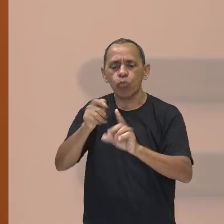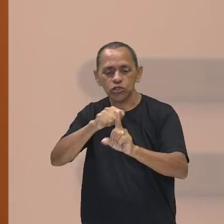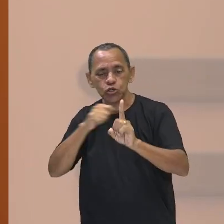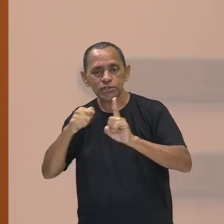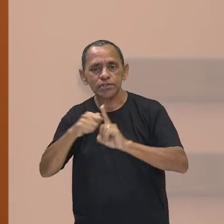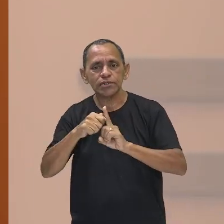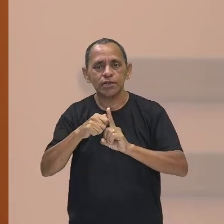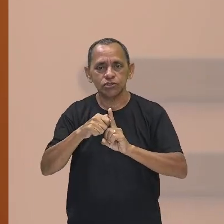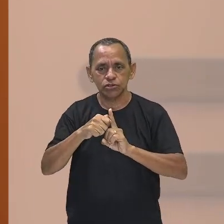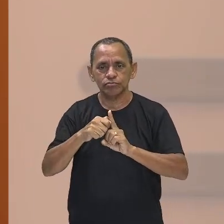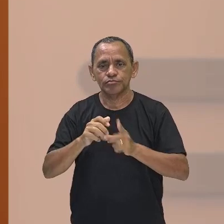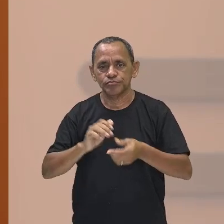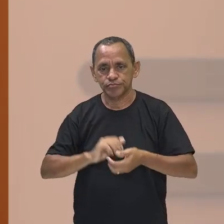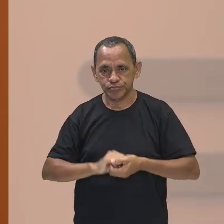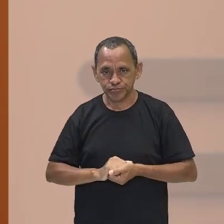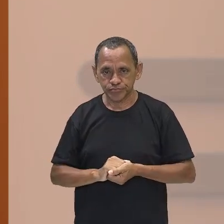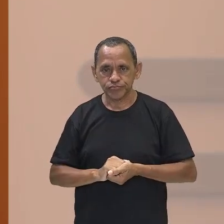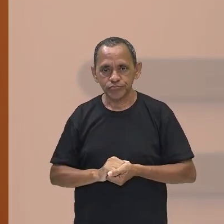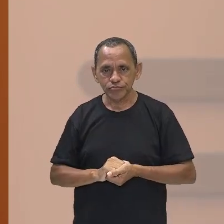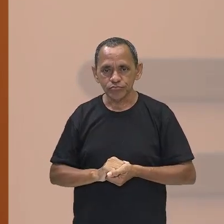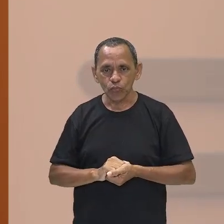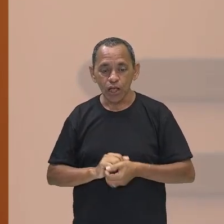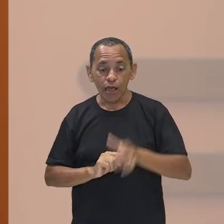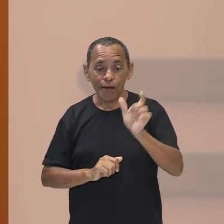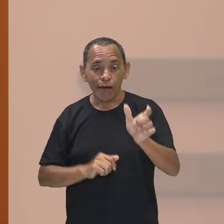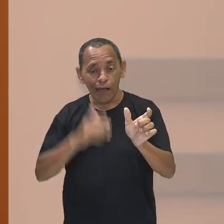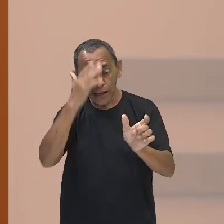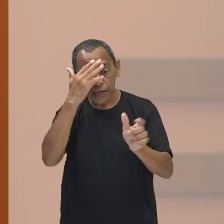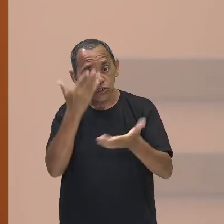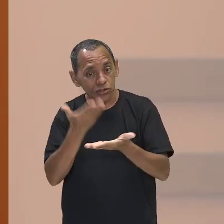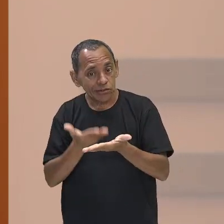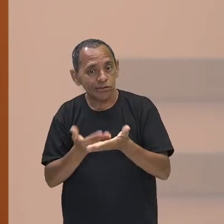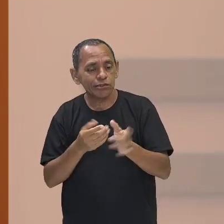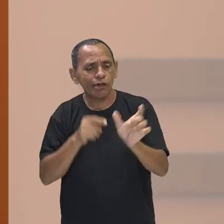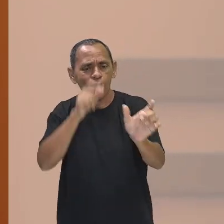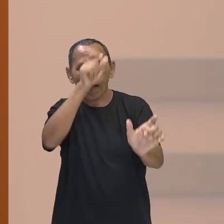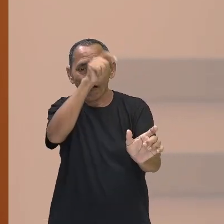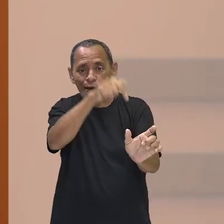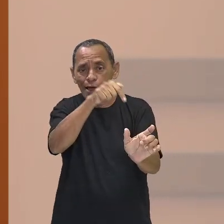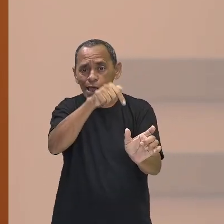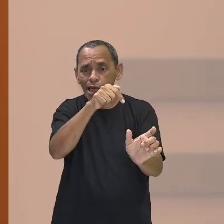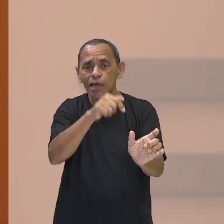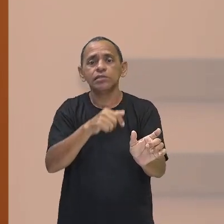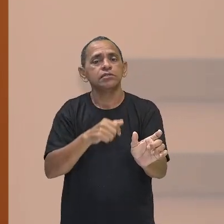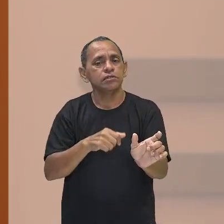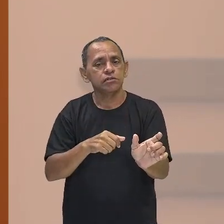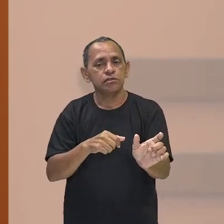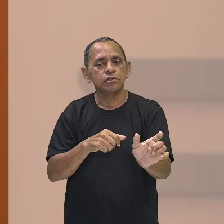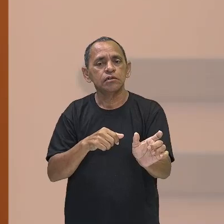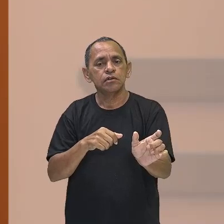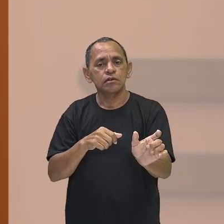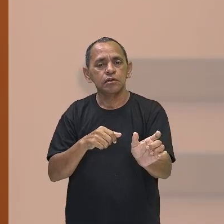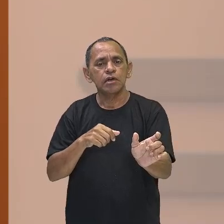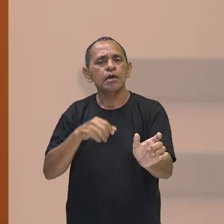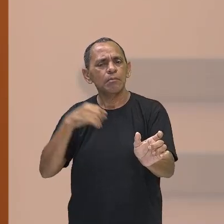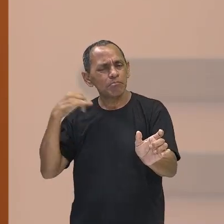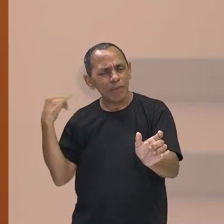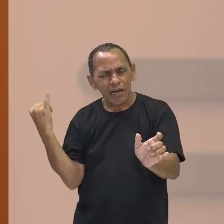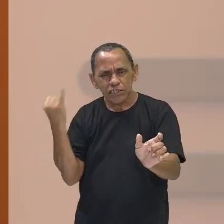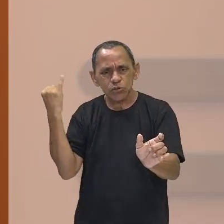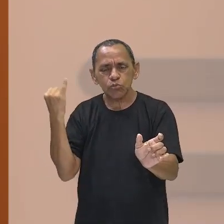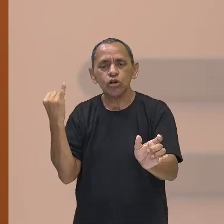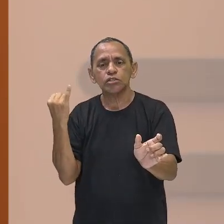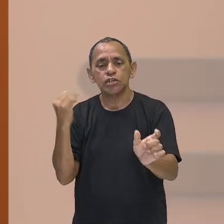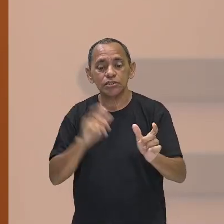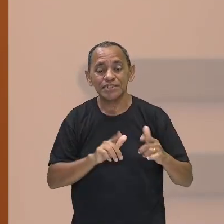indivíduo. Ele vai dizer que o indivíduo que é importante, que é preciso a gente compreender as ações do indivíduo